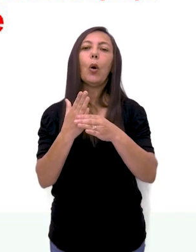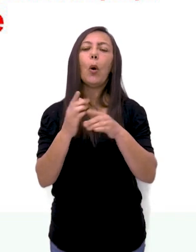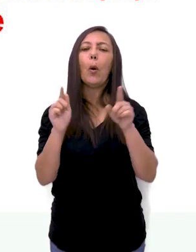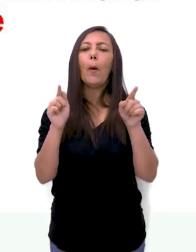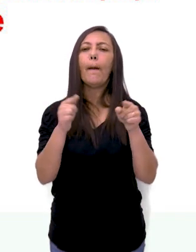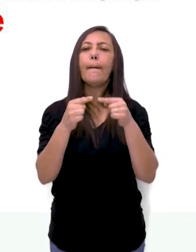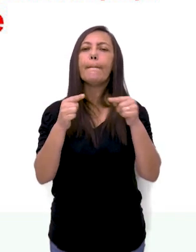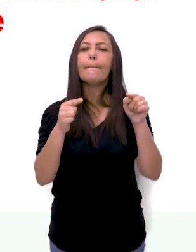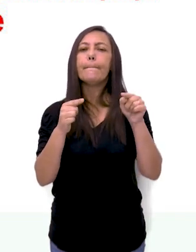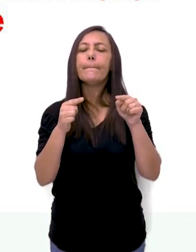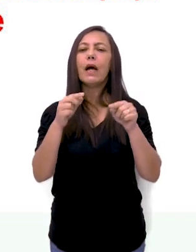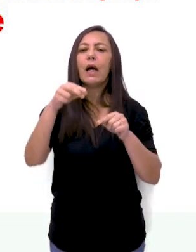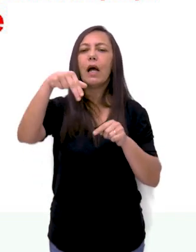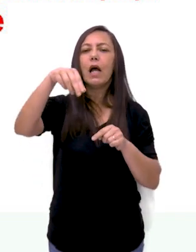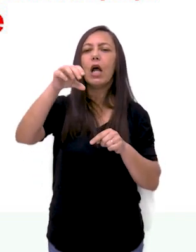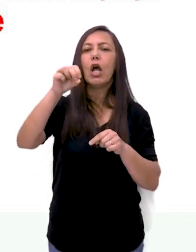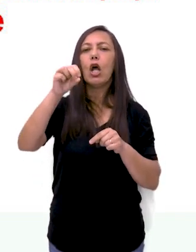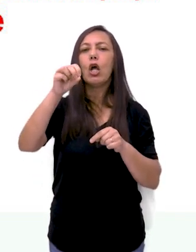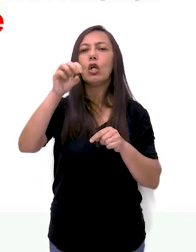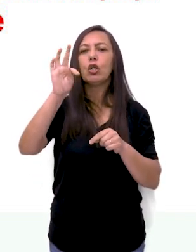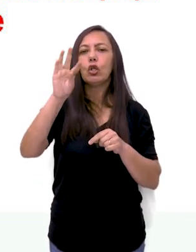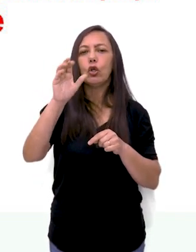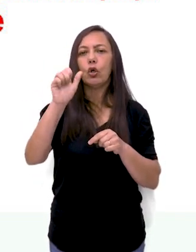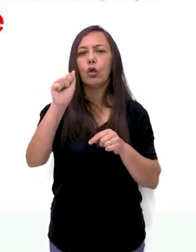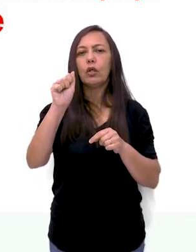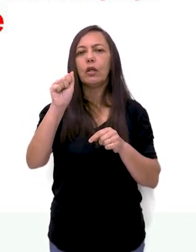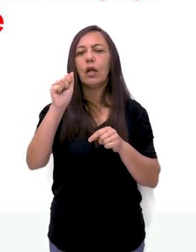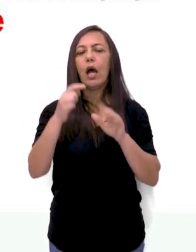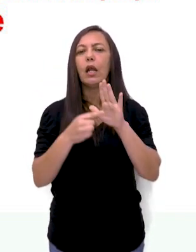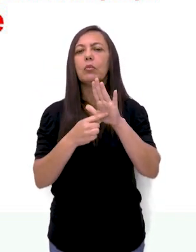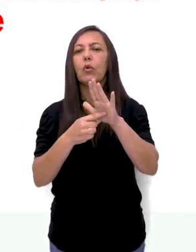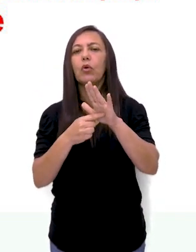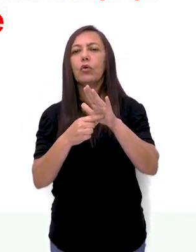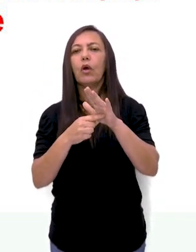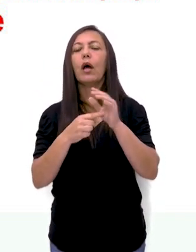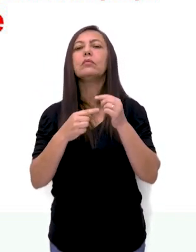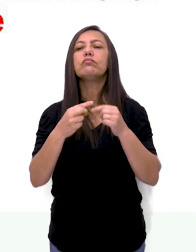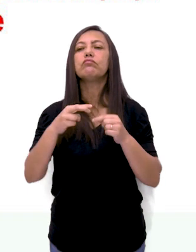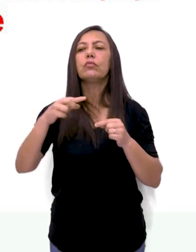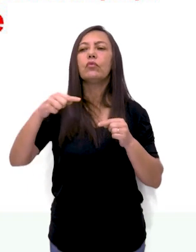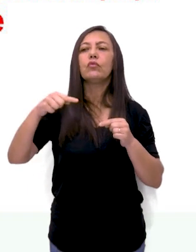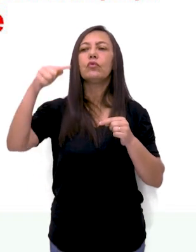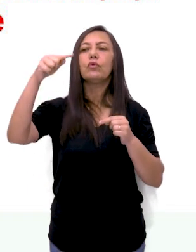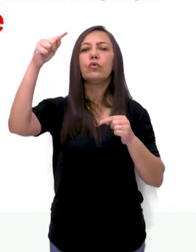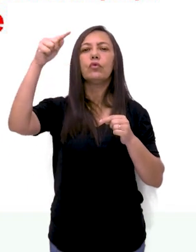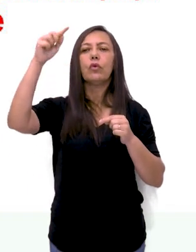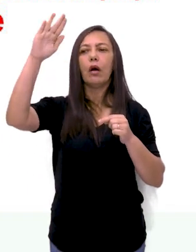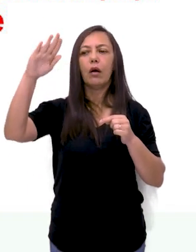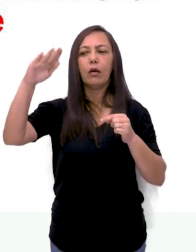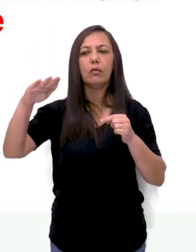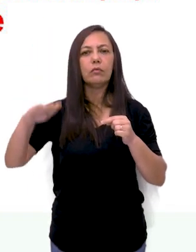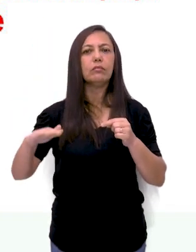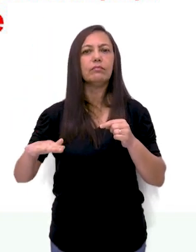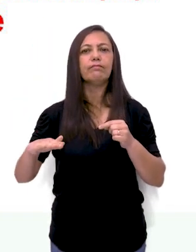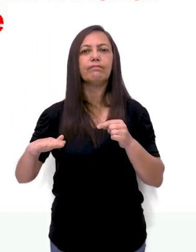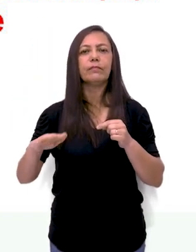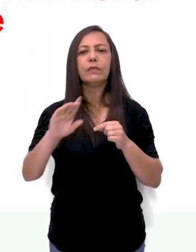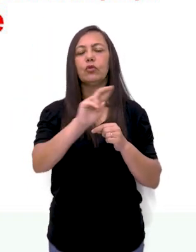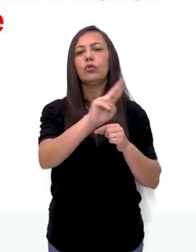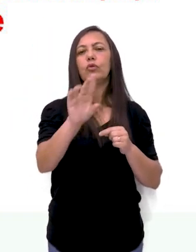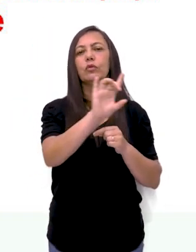linhas, na qual ele definiu as alturas das notas e o nome de cada uma delas.